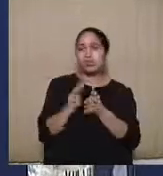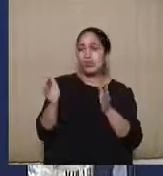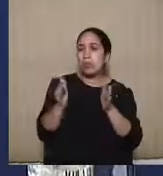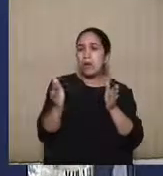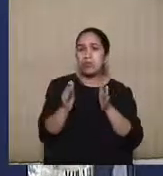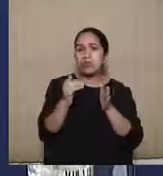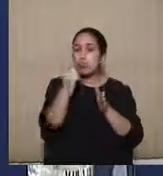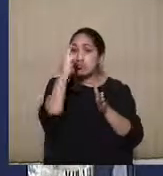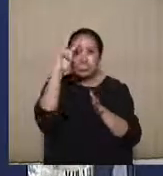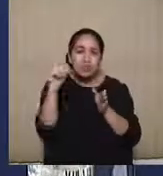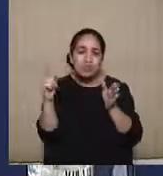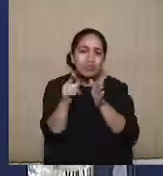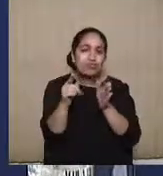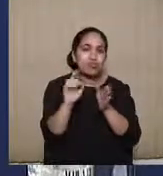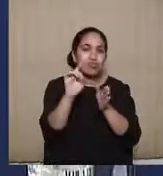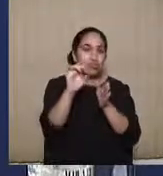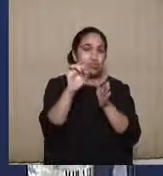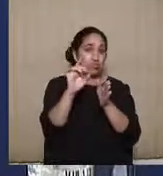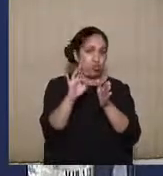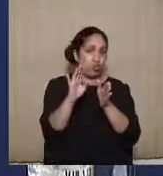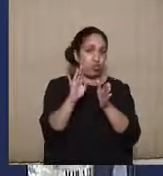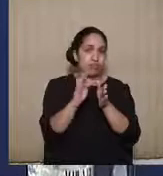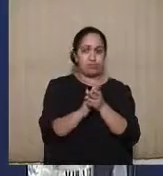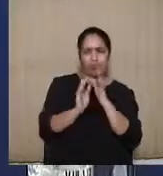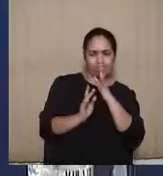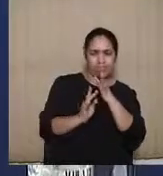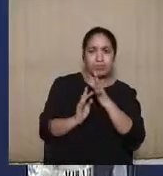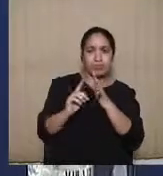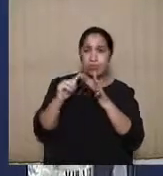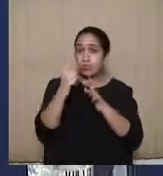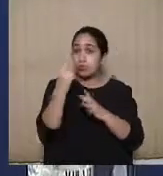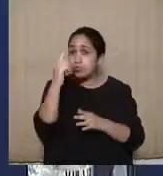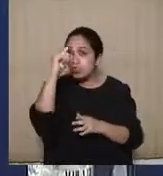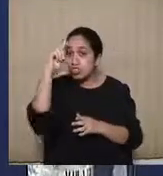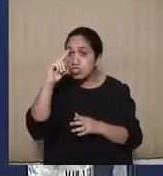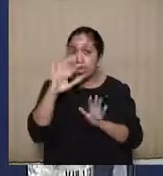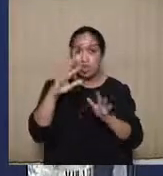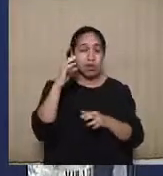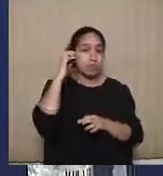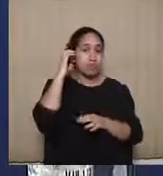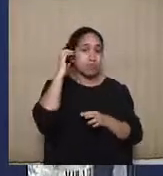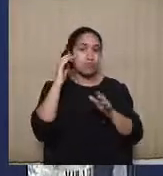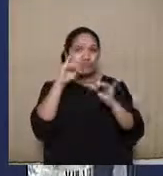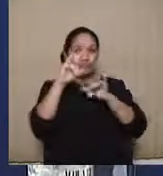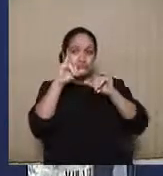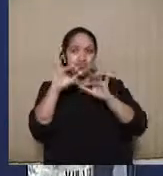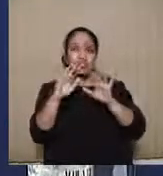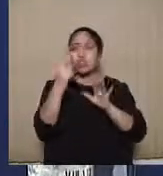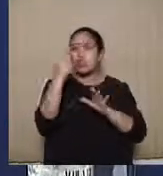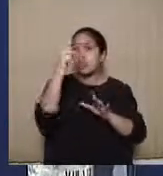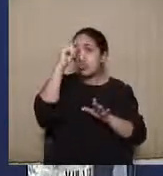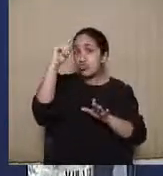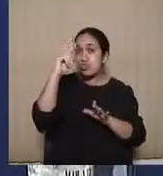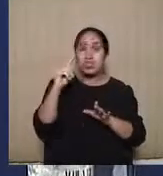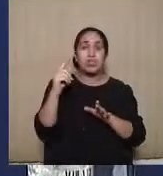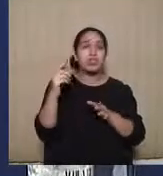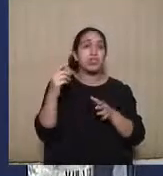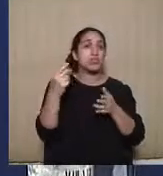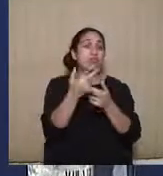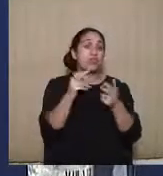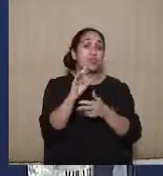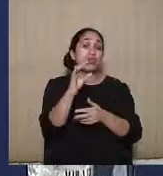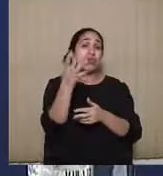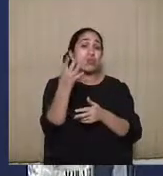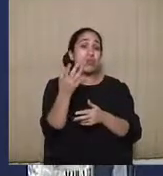um dia a contar da veiculação da ofensa para a programação normal de rádio e de televisão, dois dias, para o ilícito que aconteça